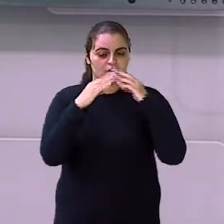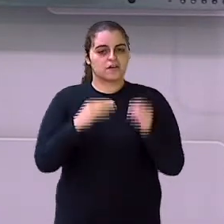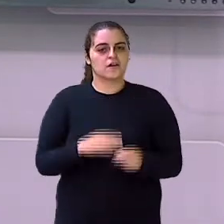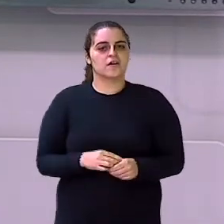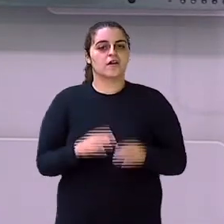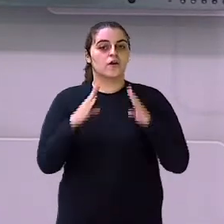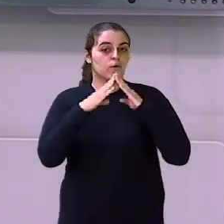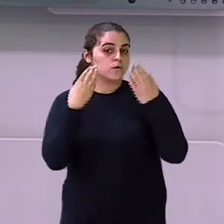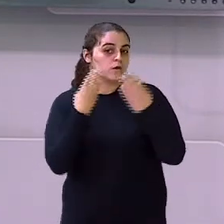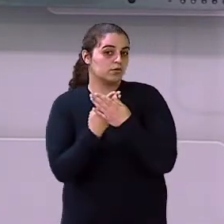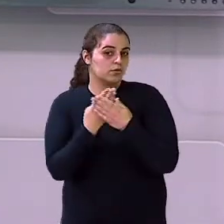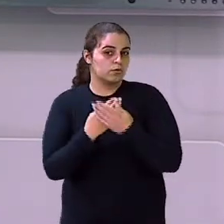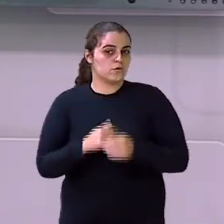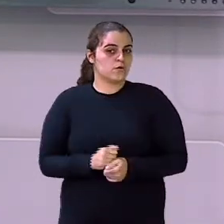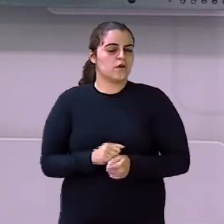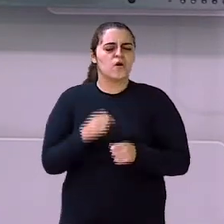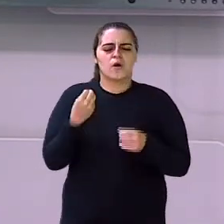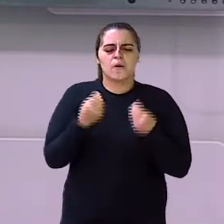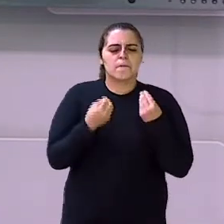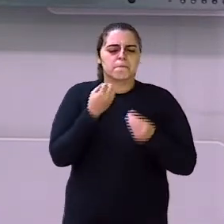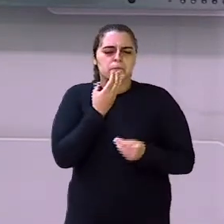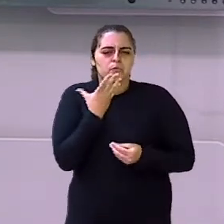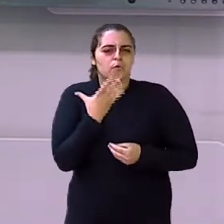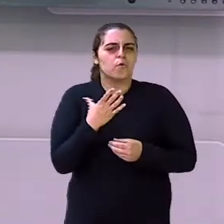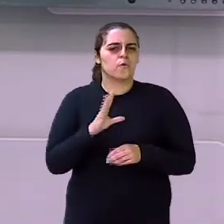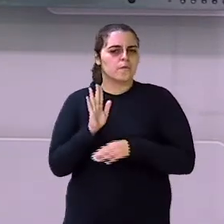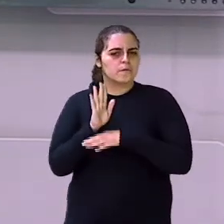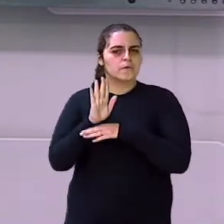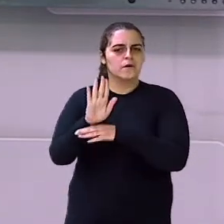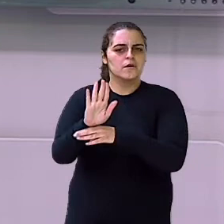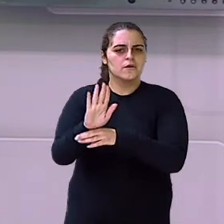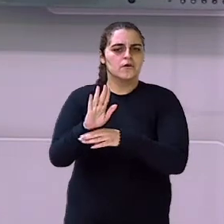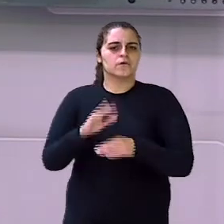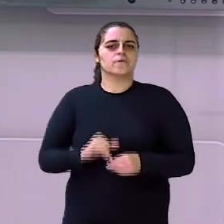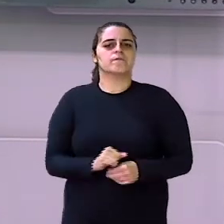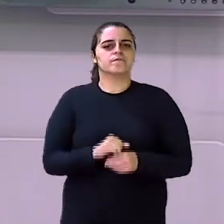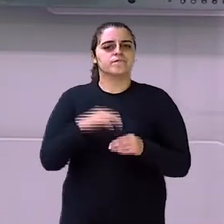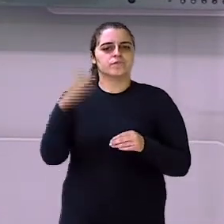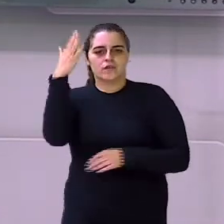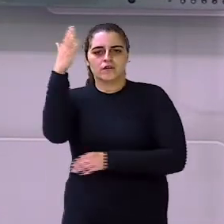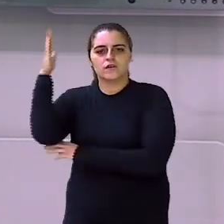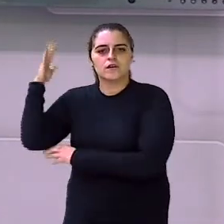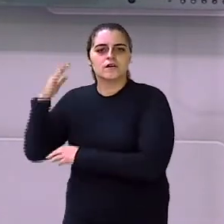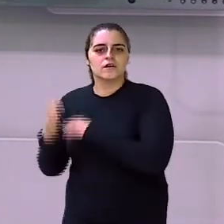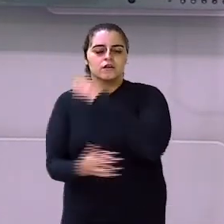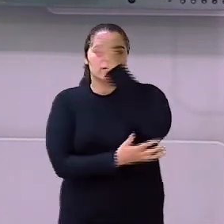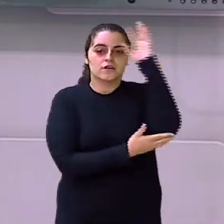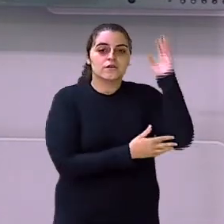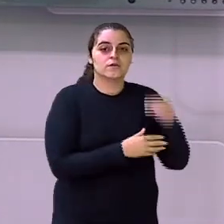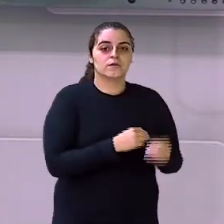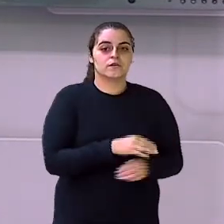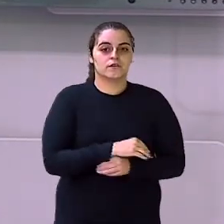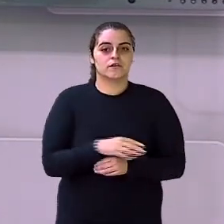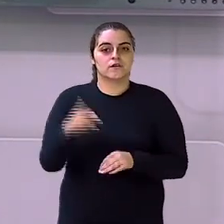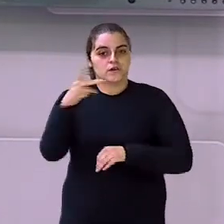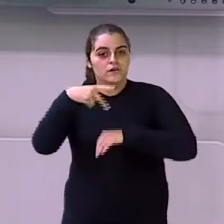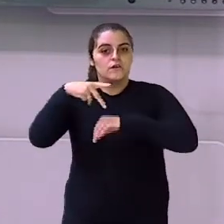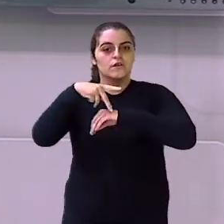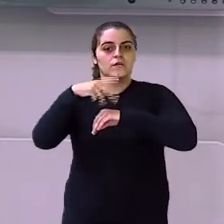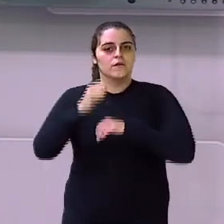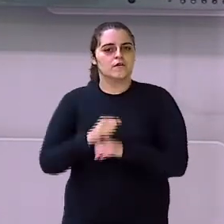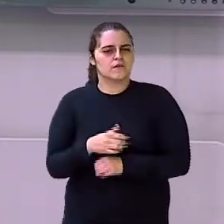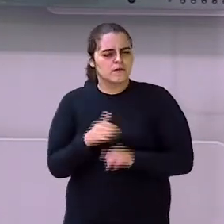Na sua escola Atitudes que vão ajudar o meio ambiente Vai diminuir o impacto negativo E ó